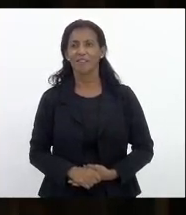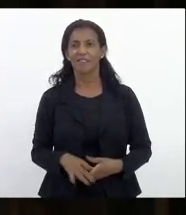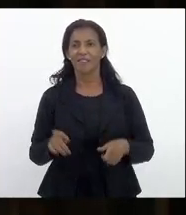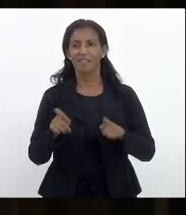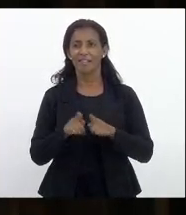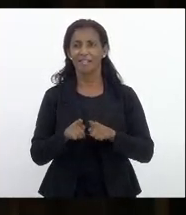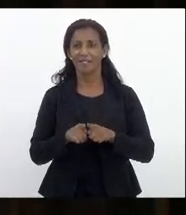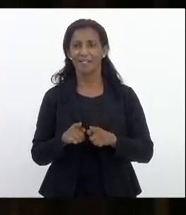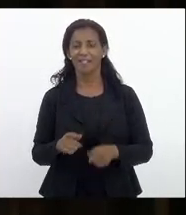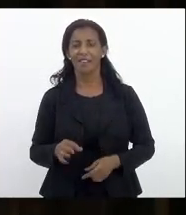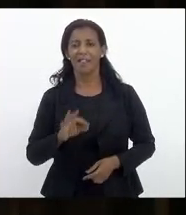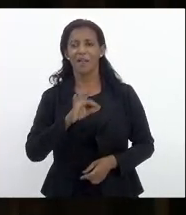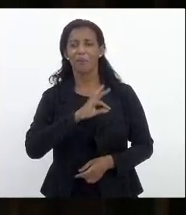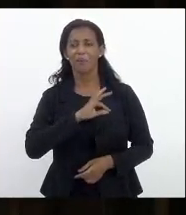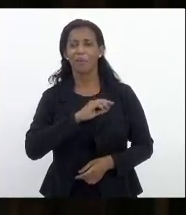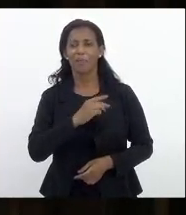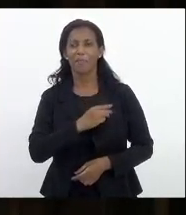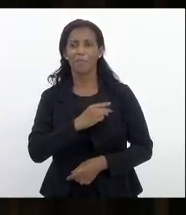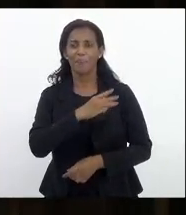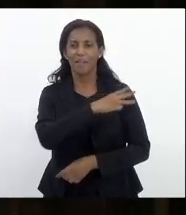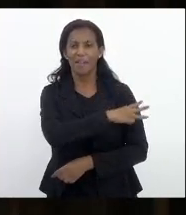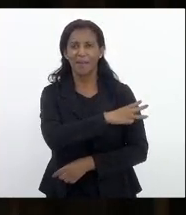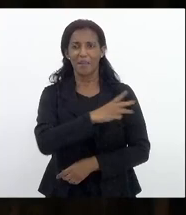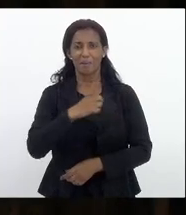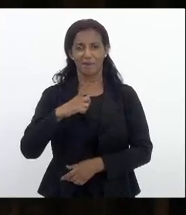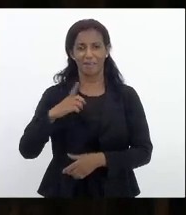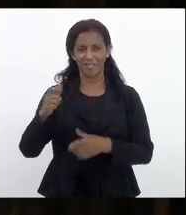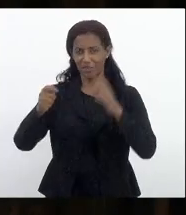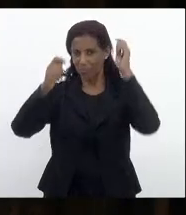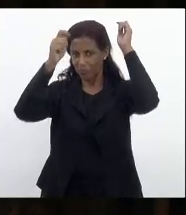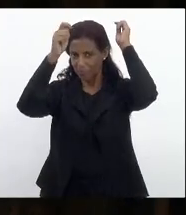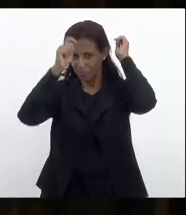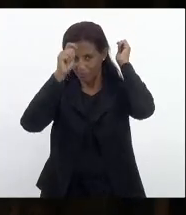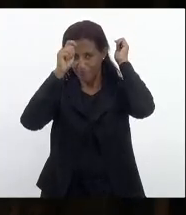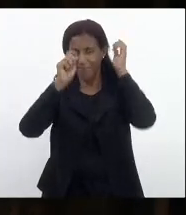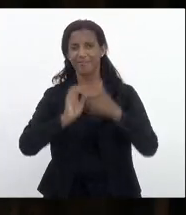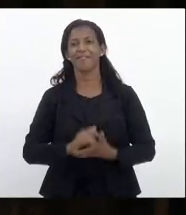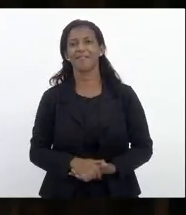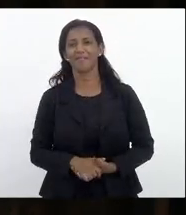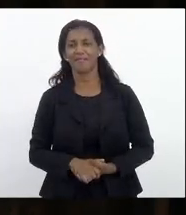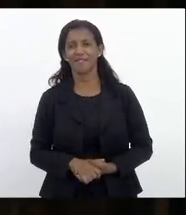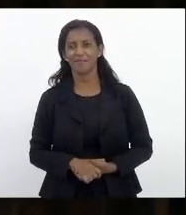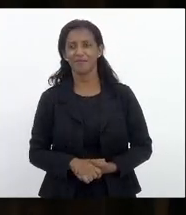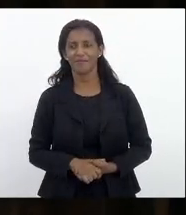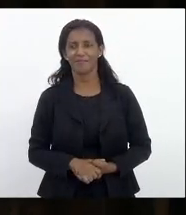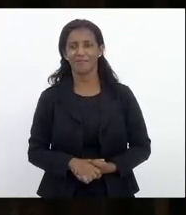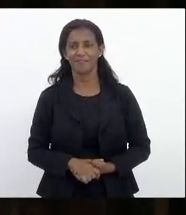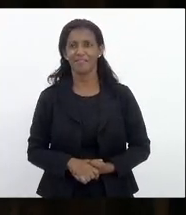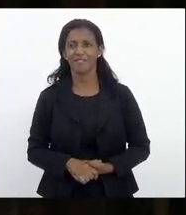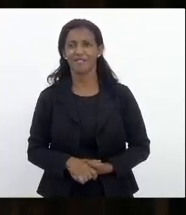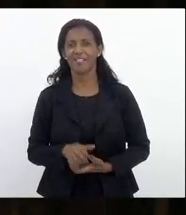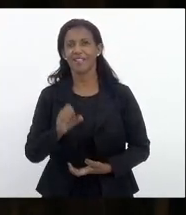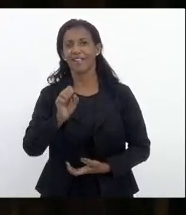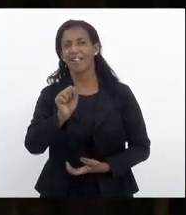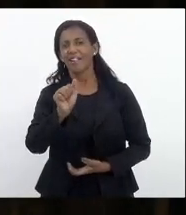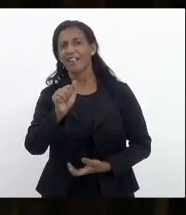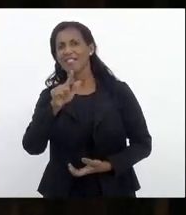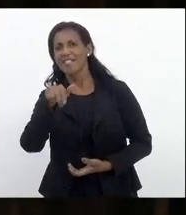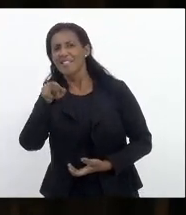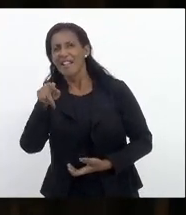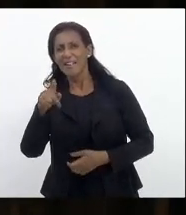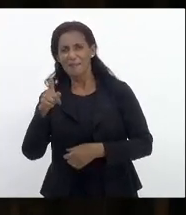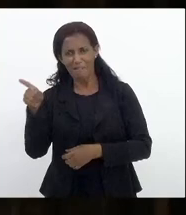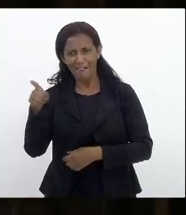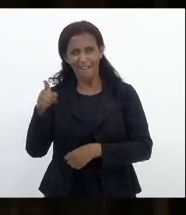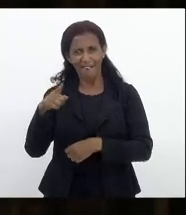a polícia militar a gente tem lá no gabinete um capacete Salema tá aí Salema é do teu